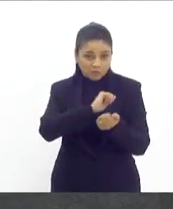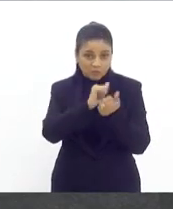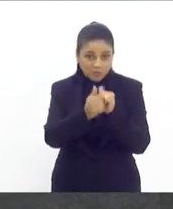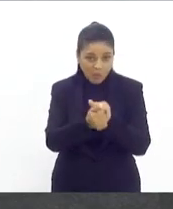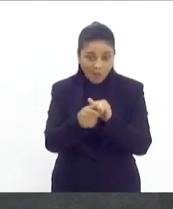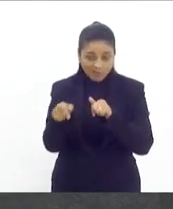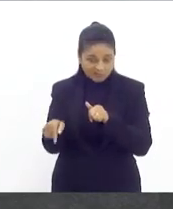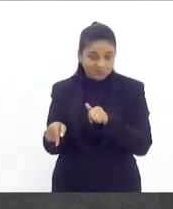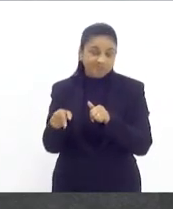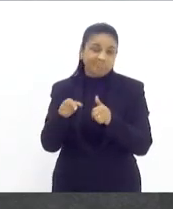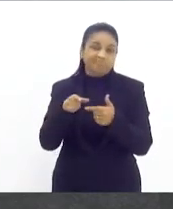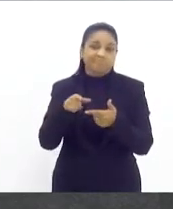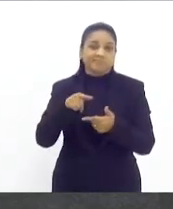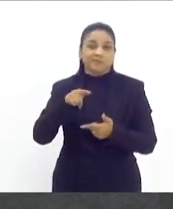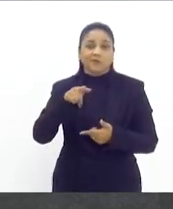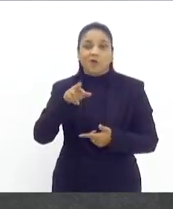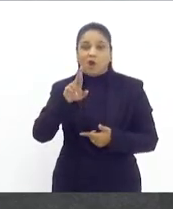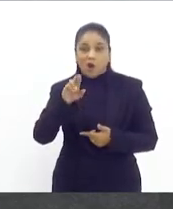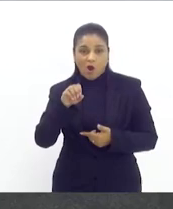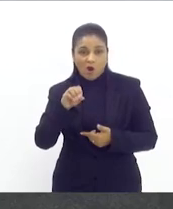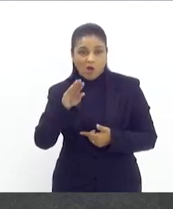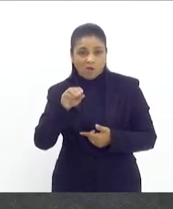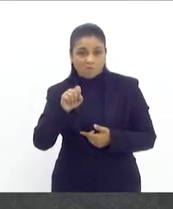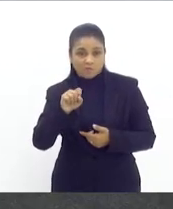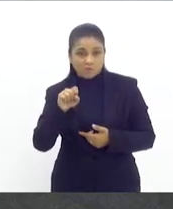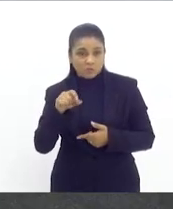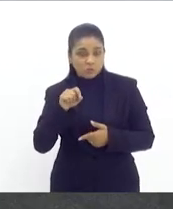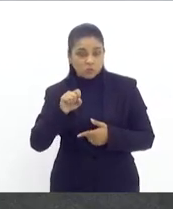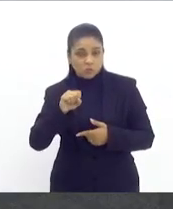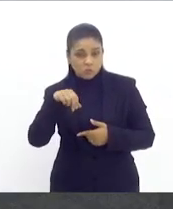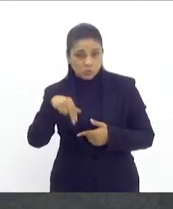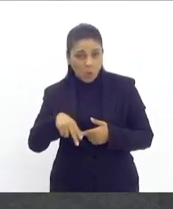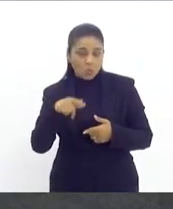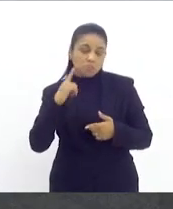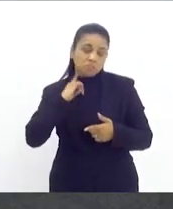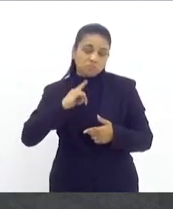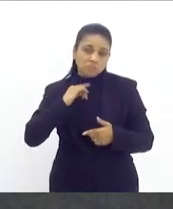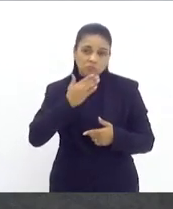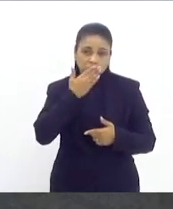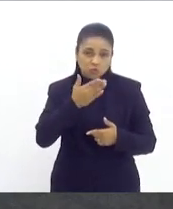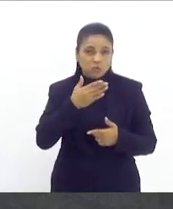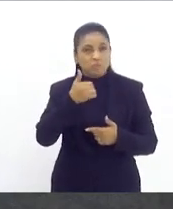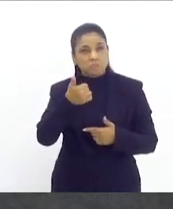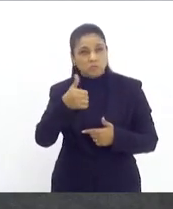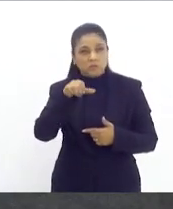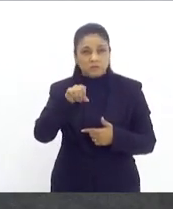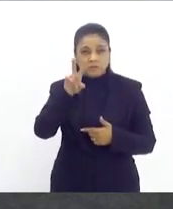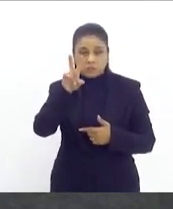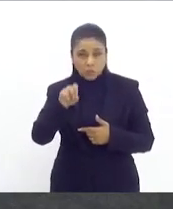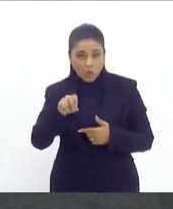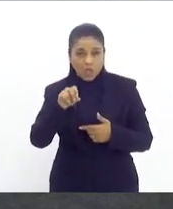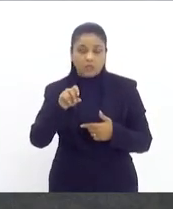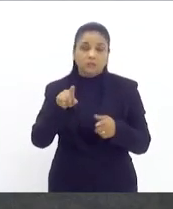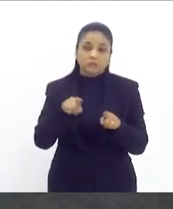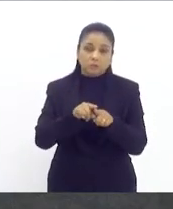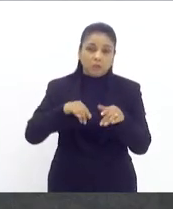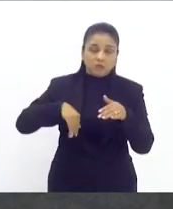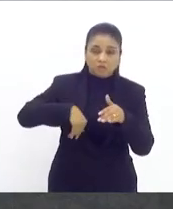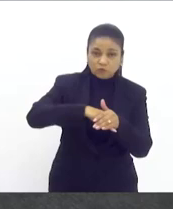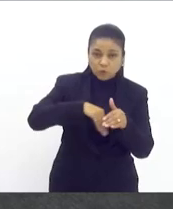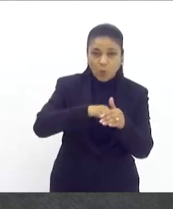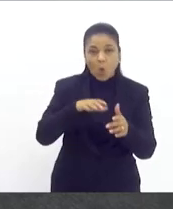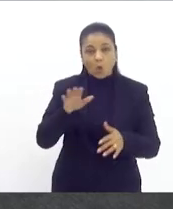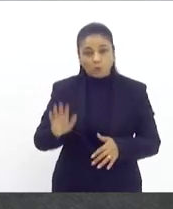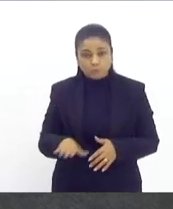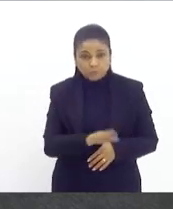do Flamengo, que teve um período excepcional na década de 50, não só no futebol, como no basquete. O